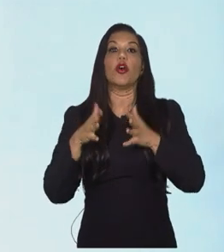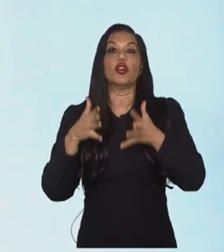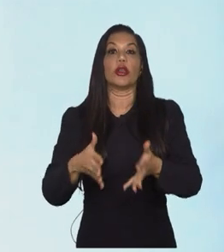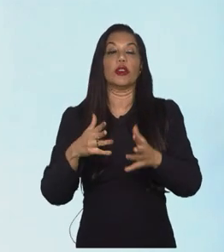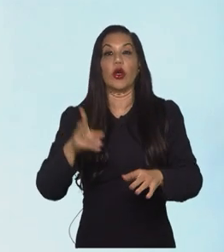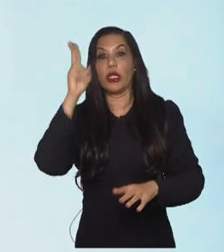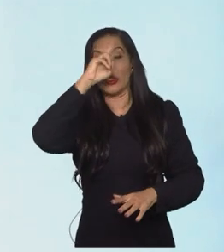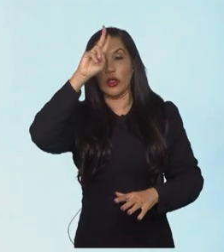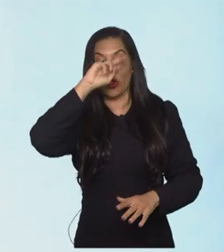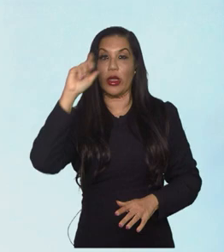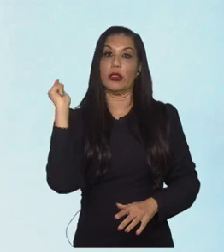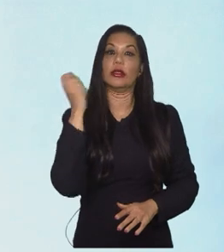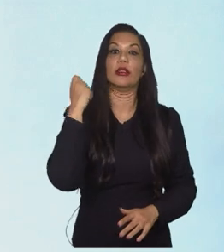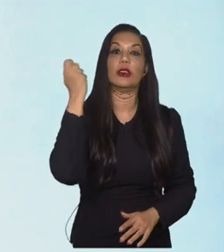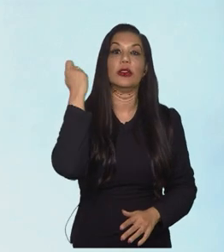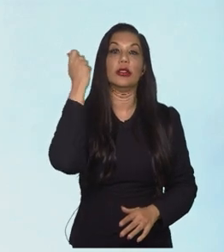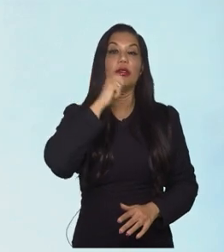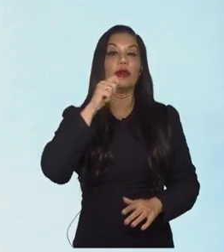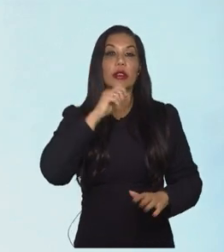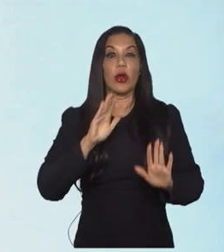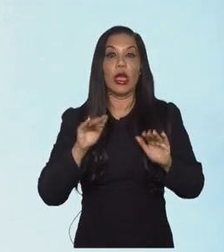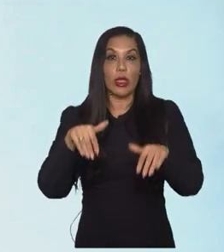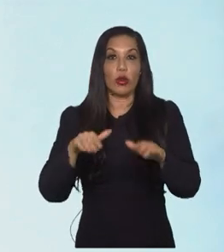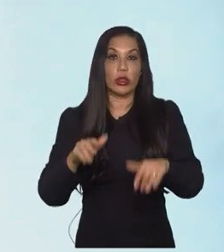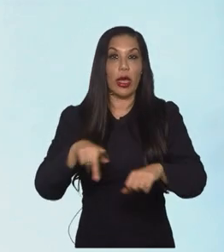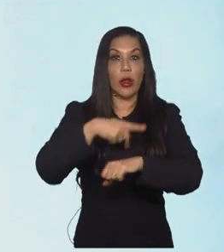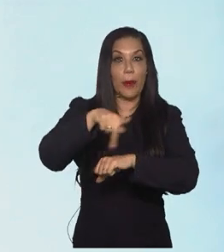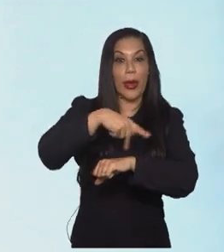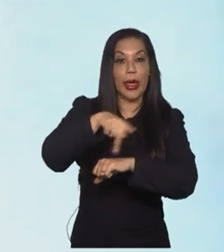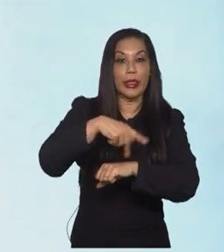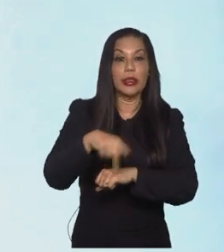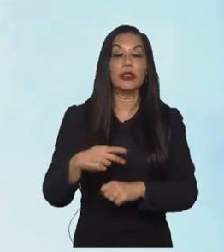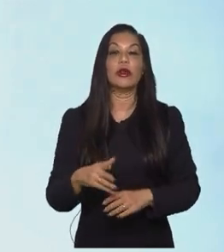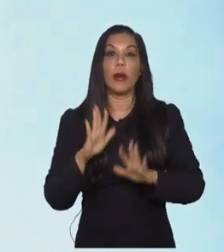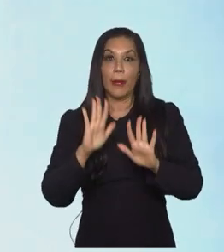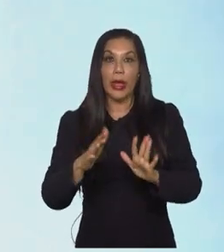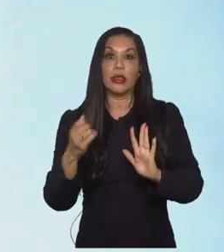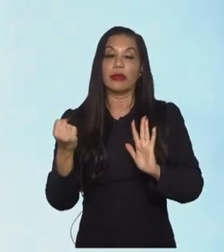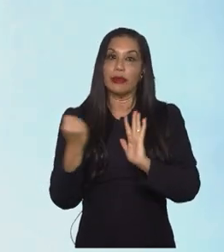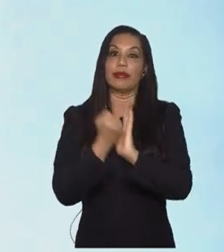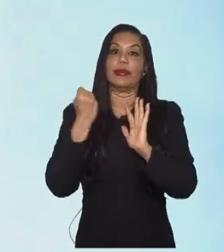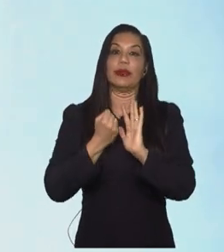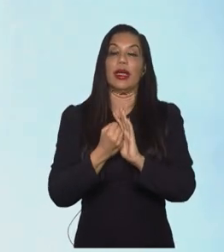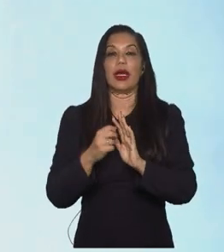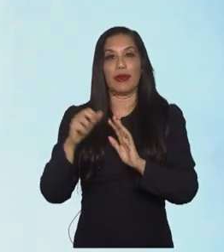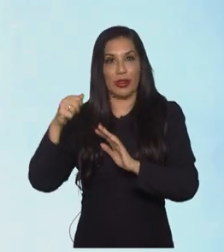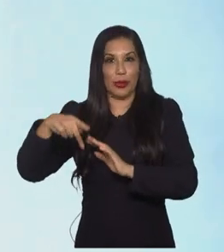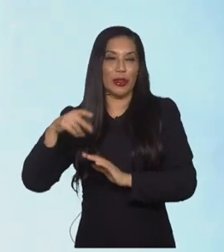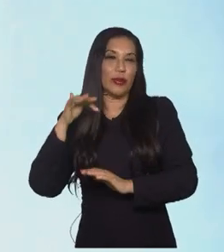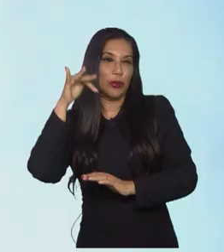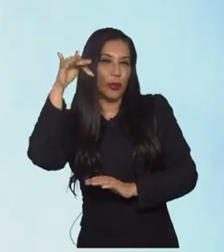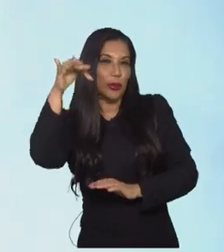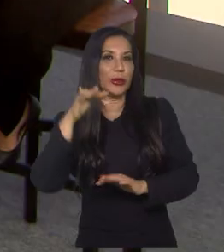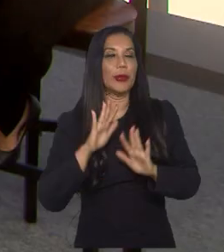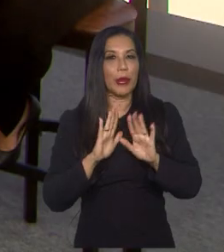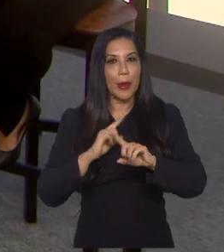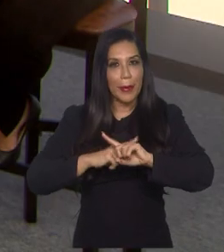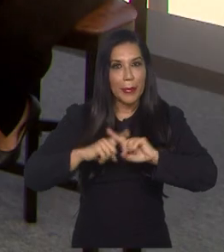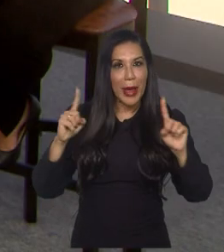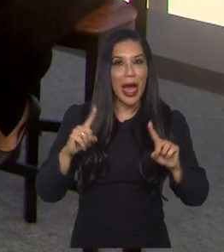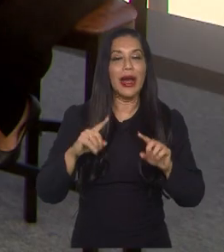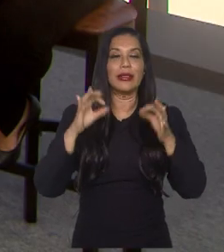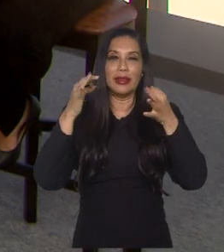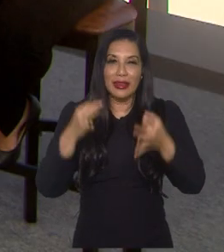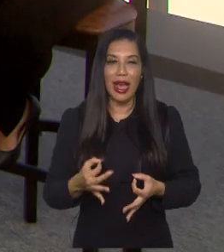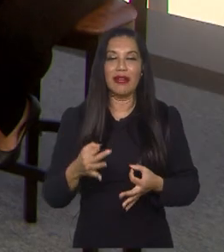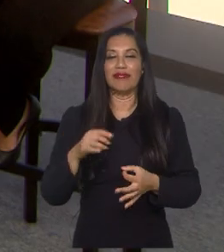seleção feminina australiana. A gente vai poder cravar isso quando ela encerrar a carreira dela lá na frente, mas já está